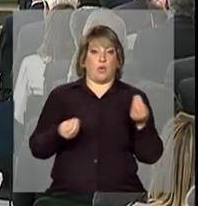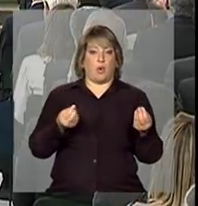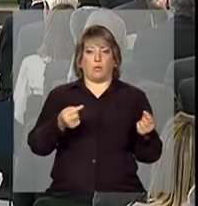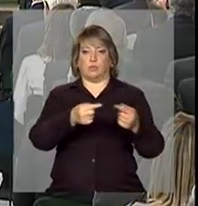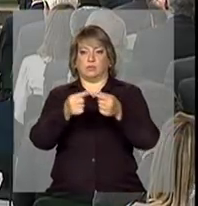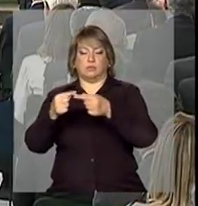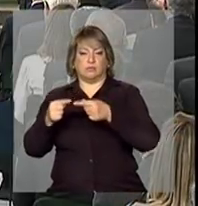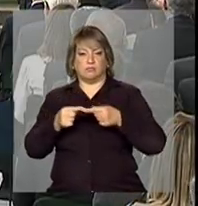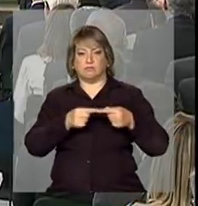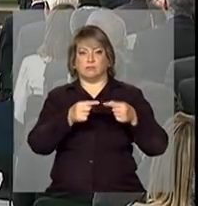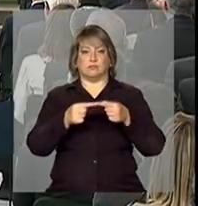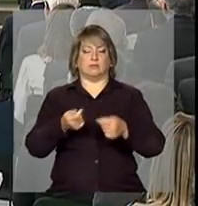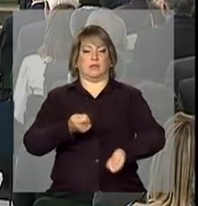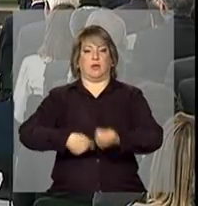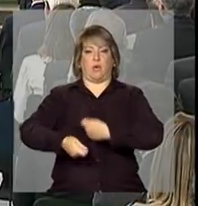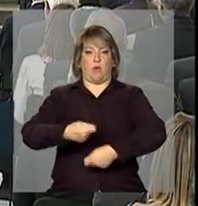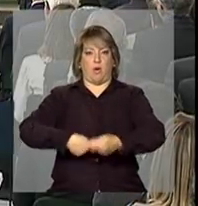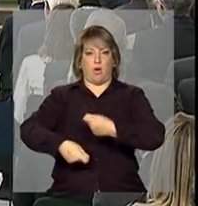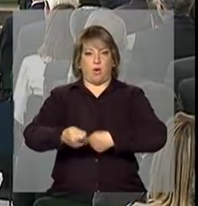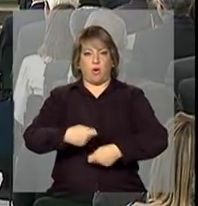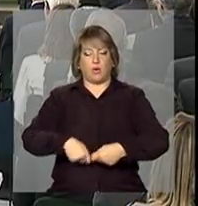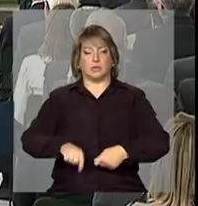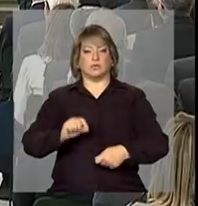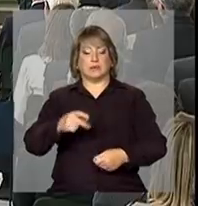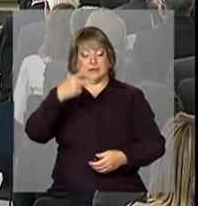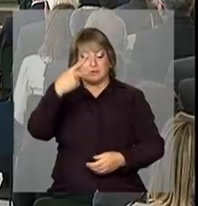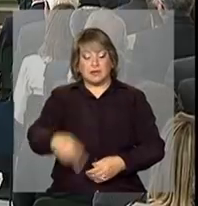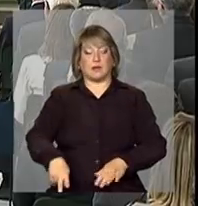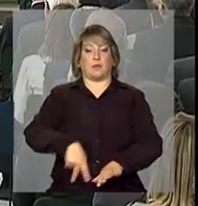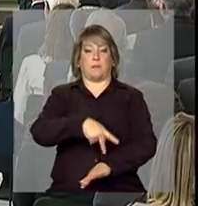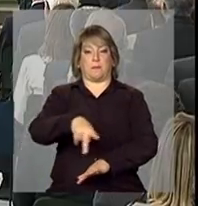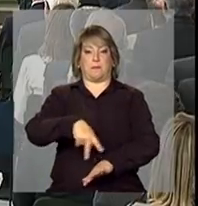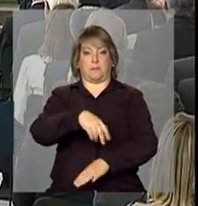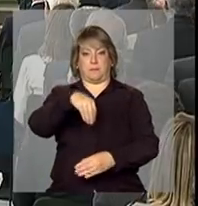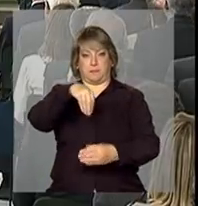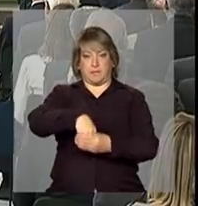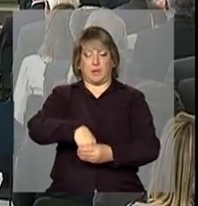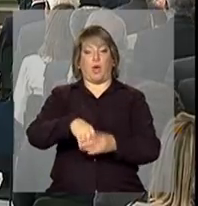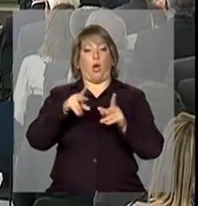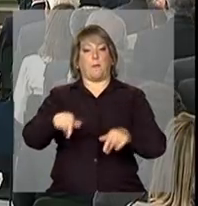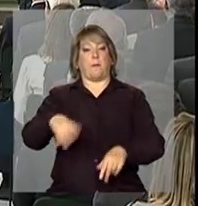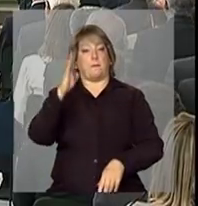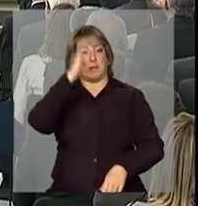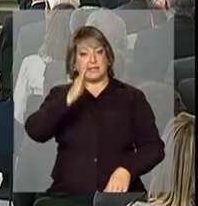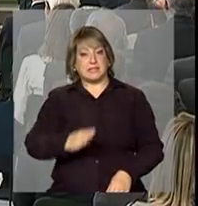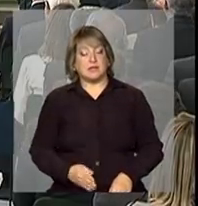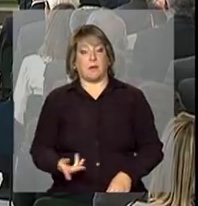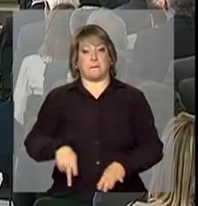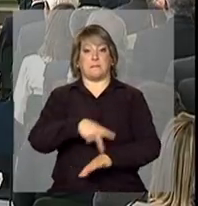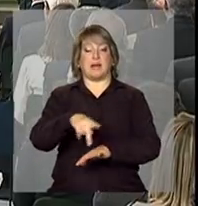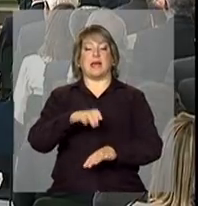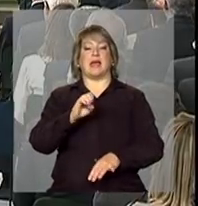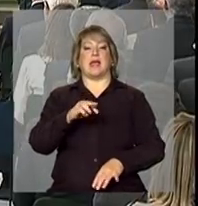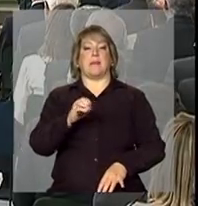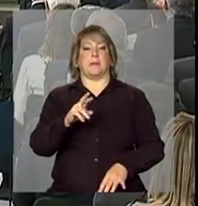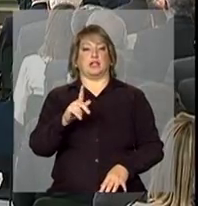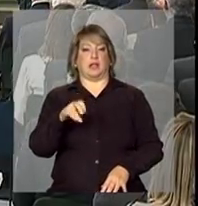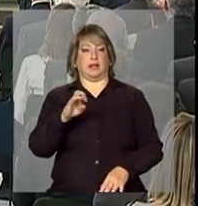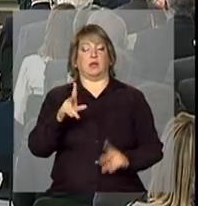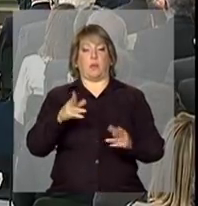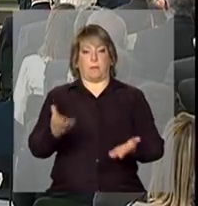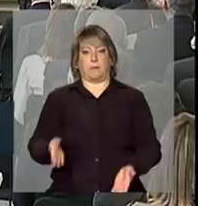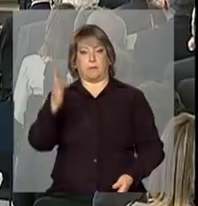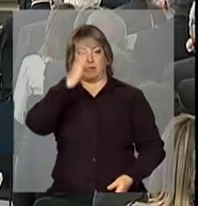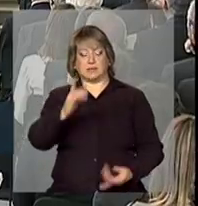do mercado doméstico em países como o Brasil, países emergentes como o